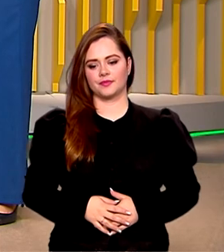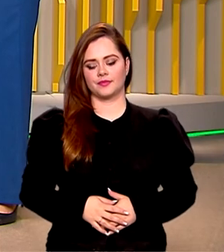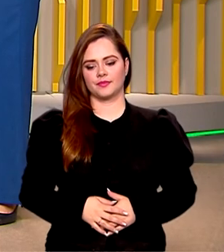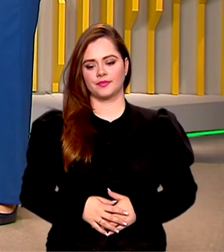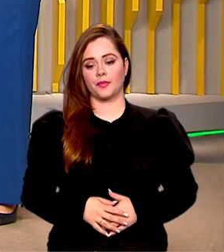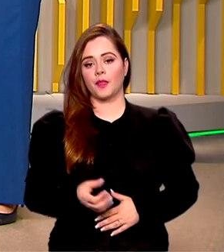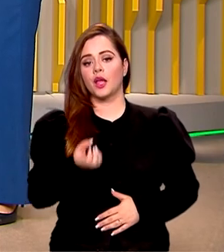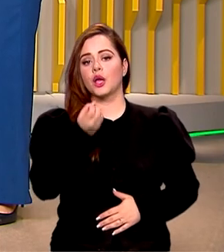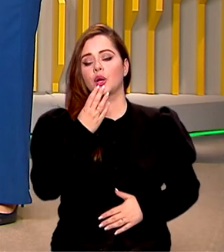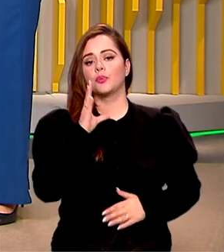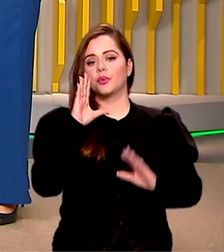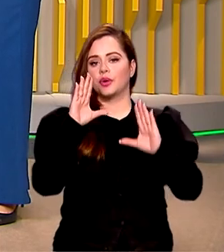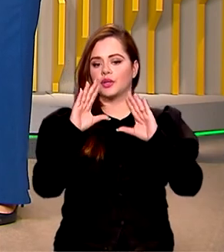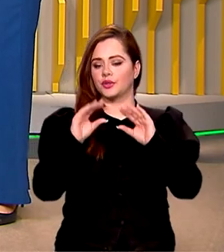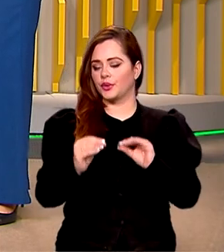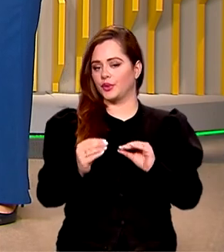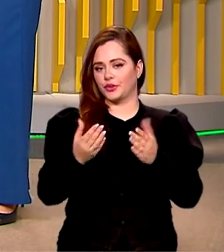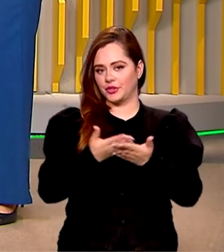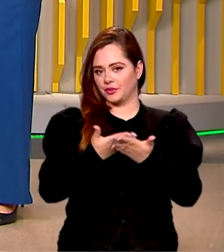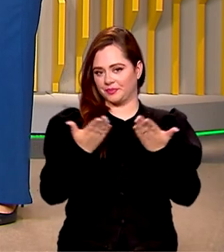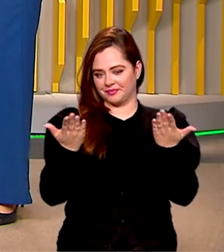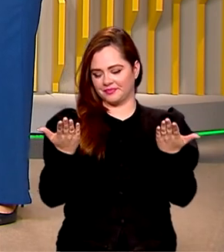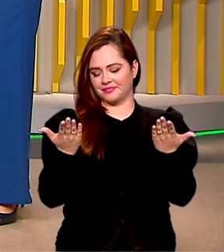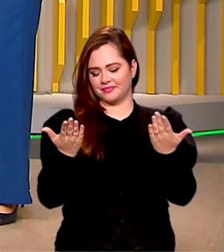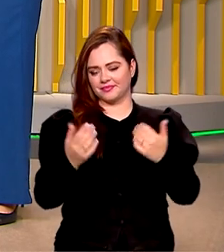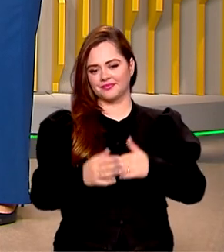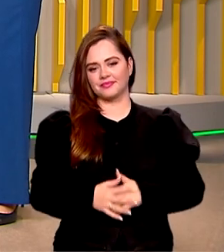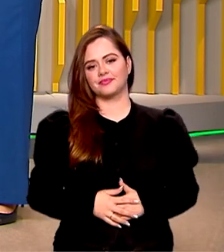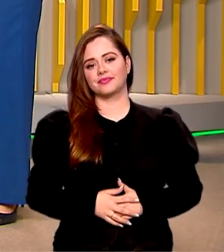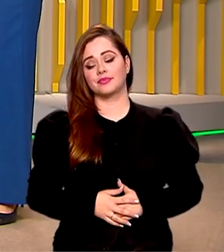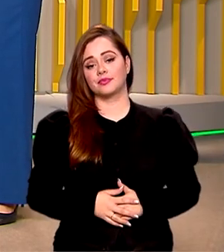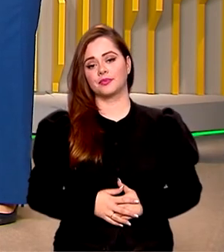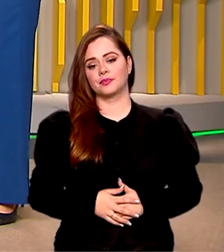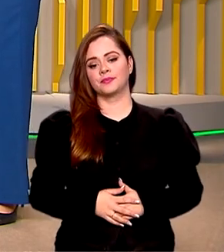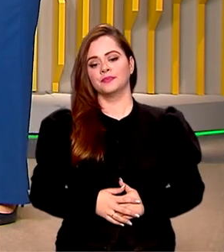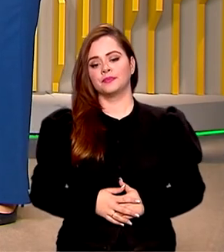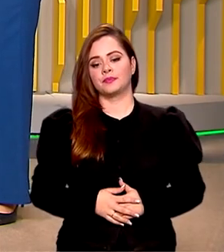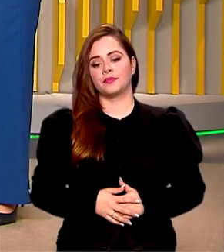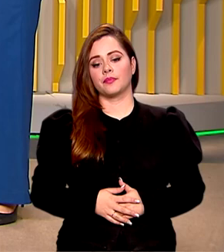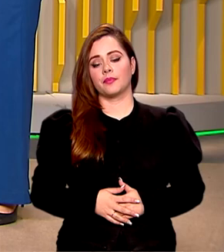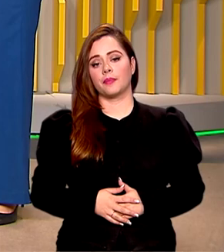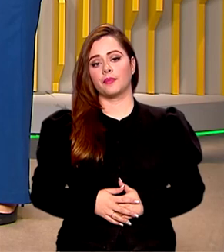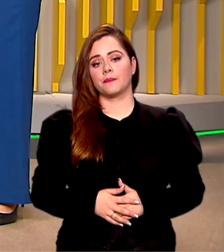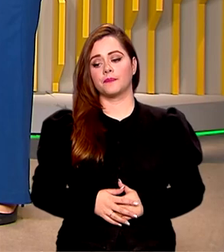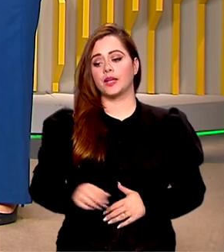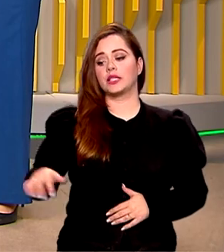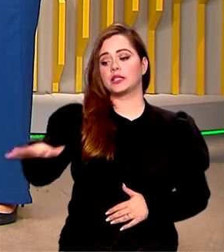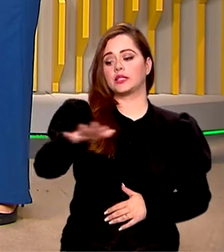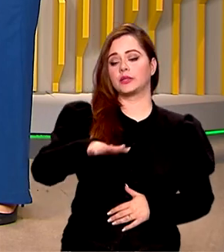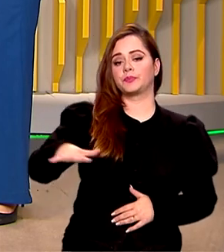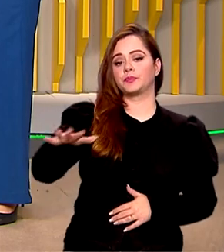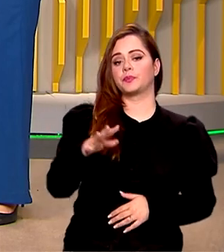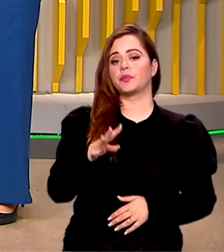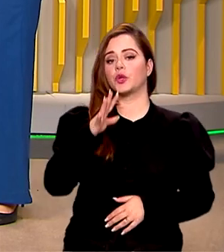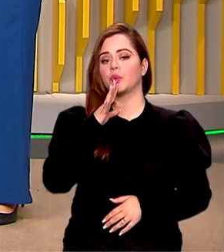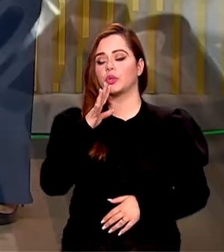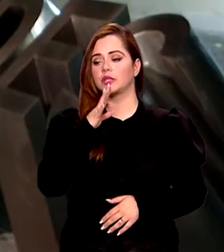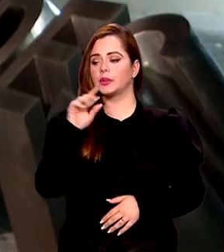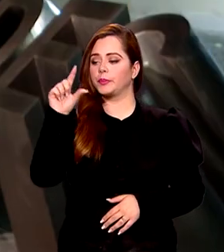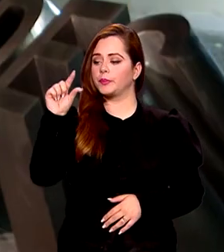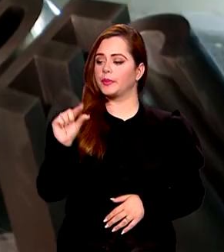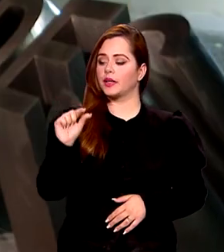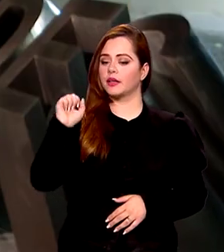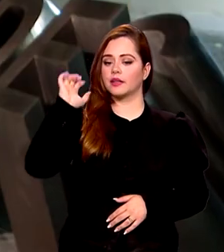Boa noite, Ana Gabriela. Boa noite, Roberto. A todos e a todas. Esta área, conhecida como Pequena África,